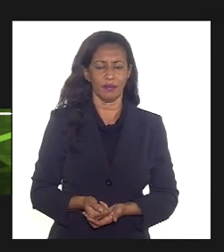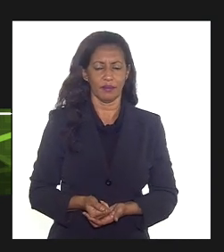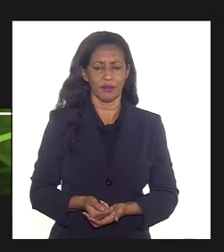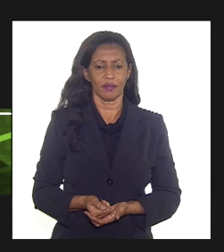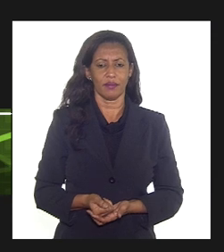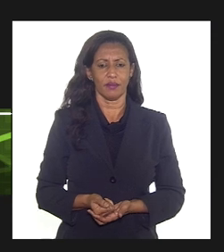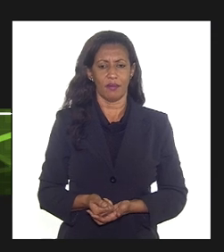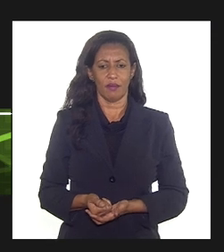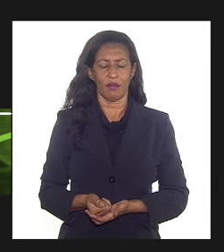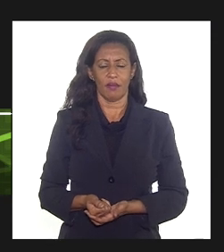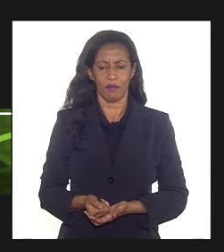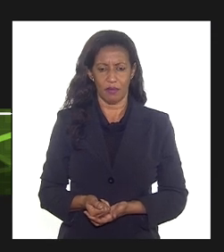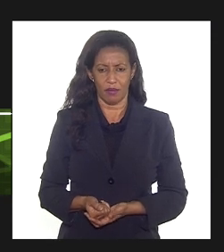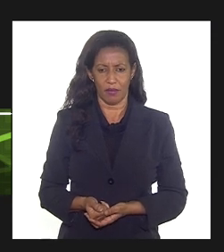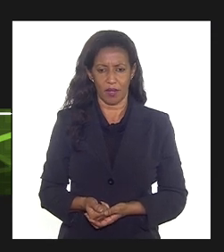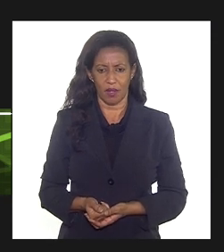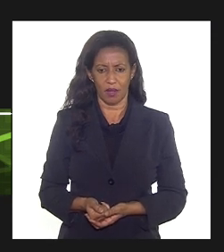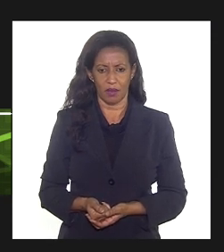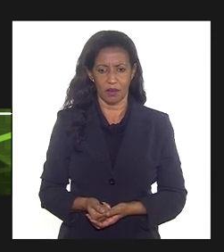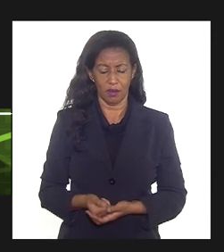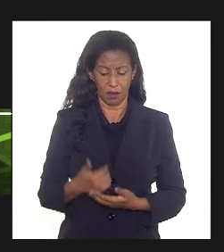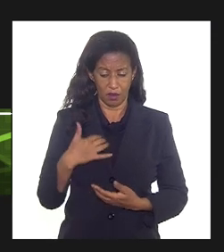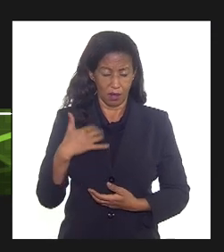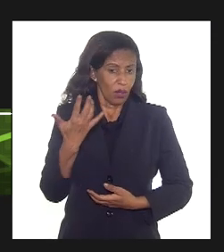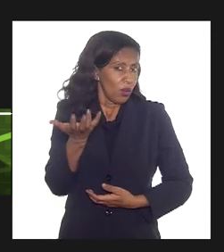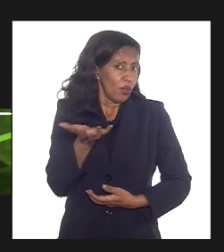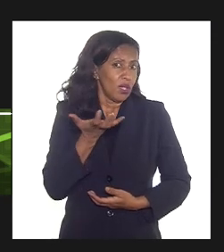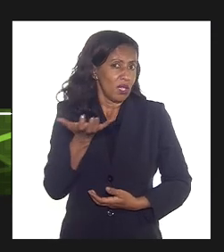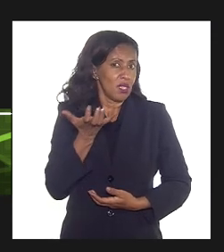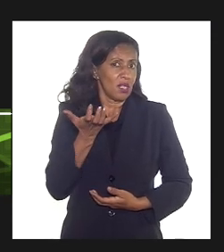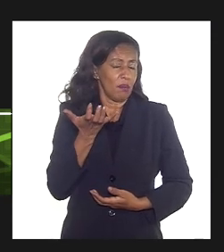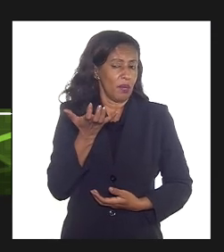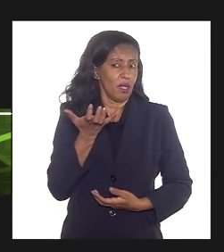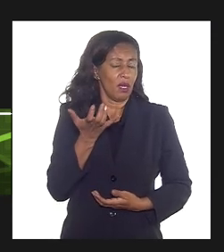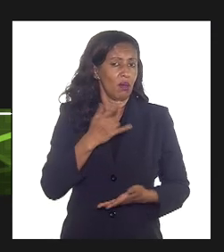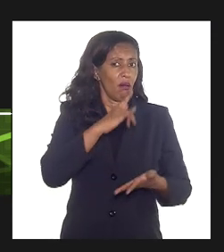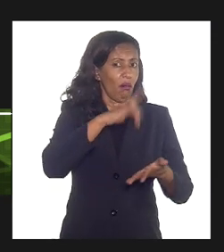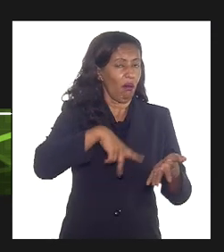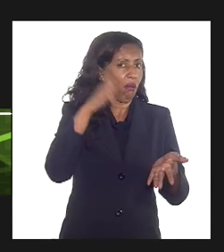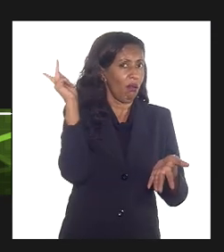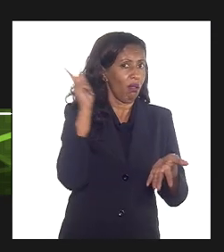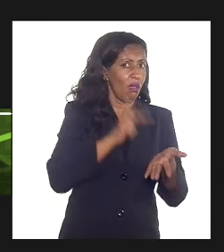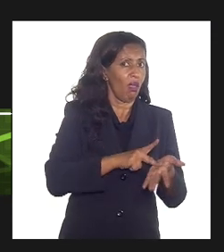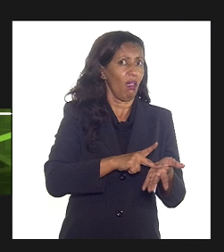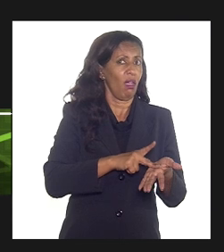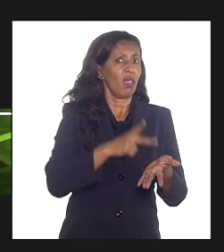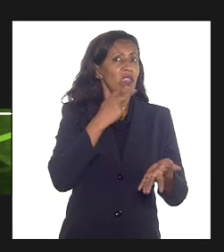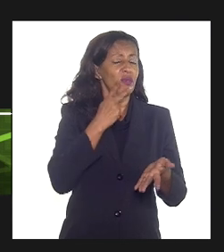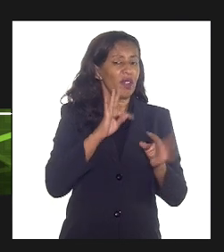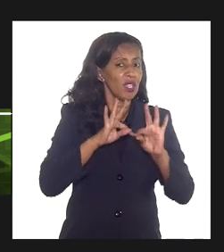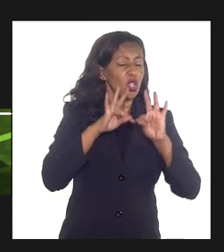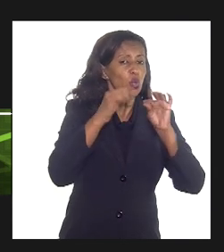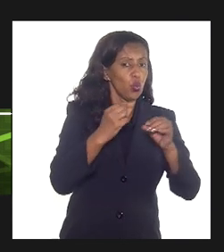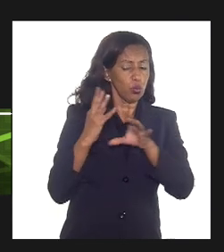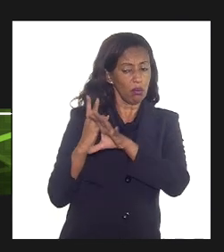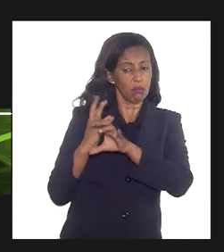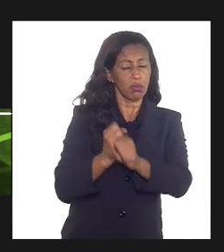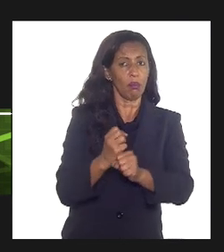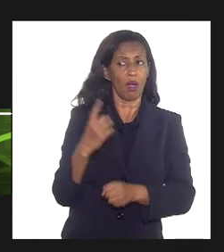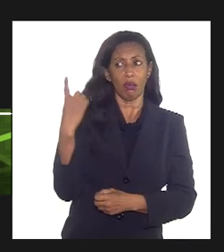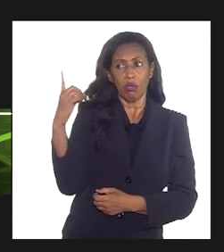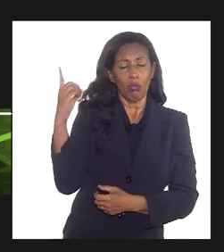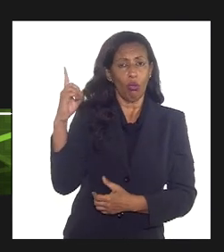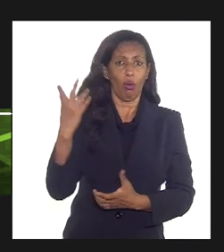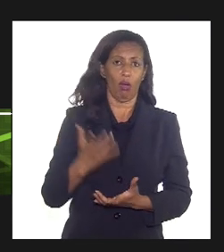a 5,50 hoje. então eu queria saber um instrumento legal que diz que os senhores têm que dolarizar tudo. Claro, se os